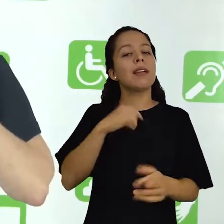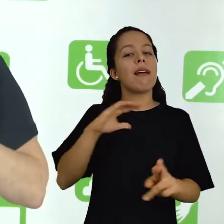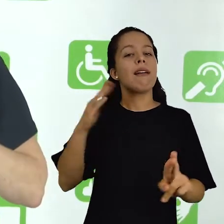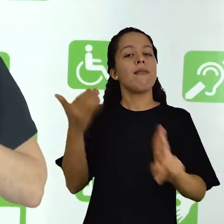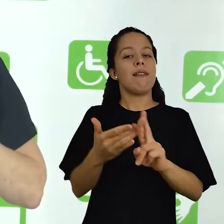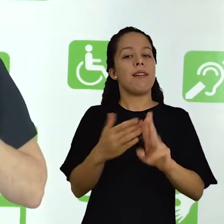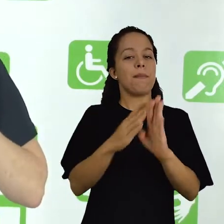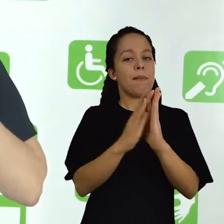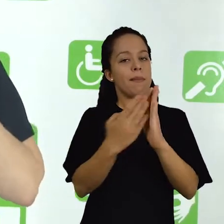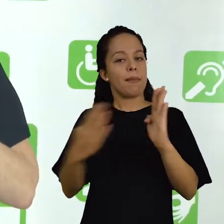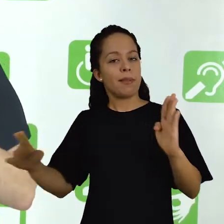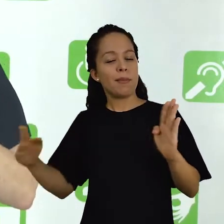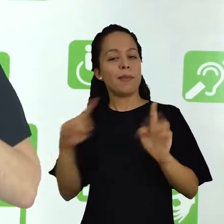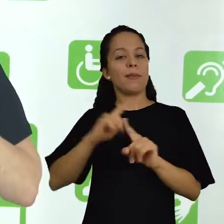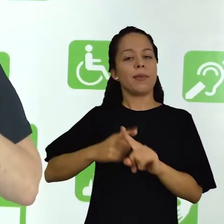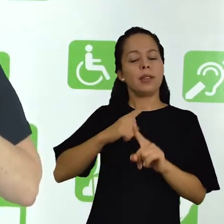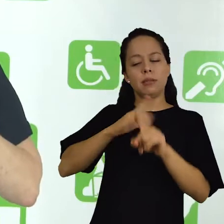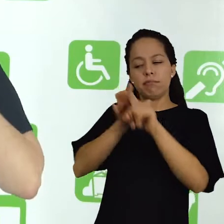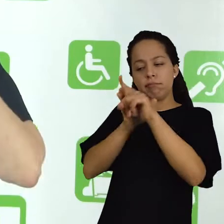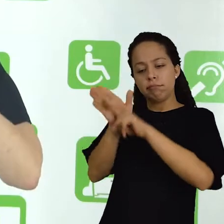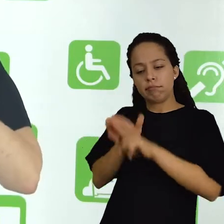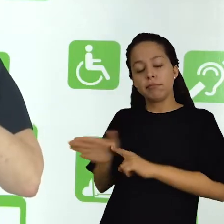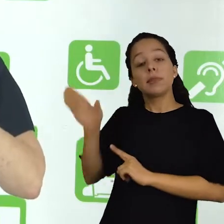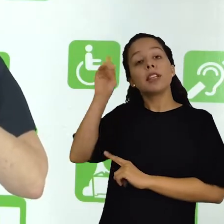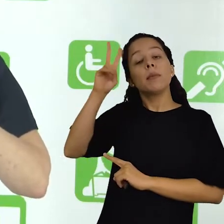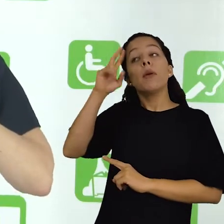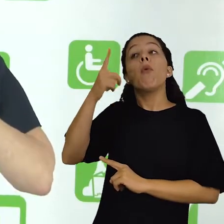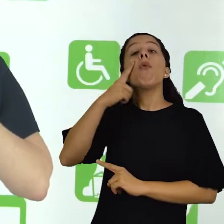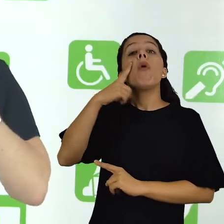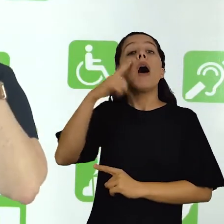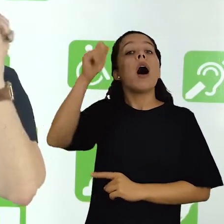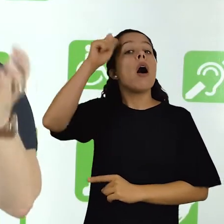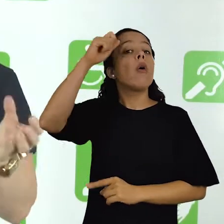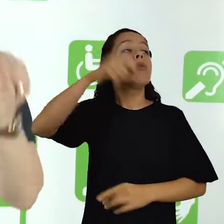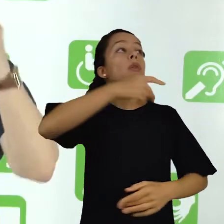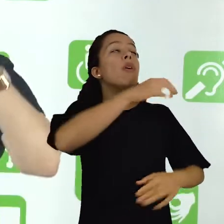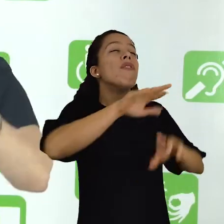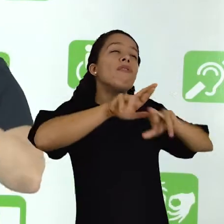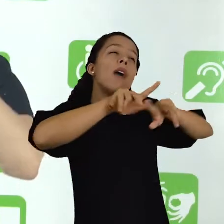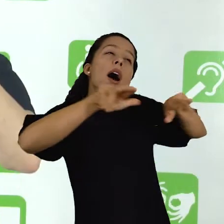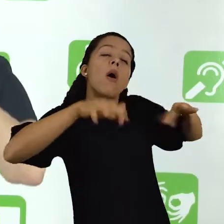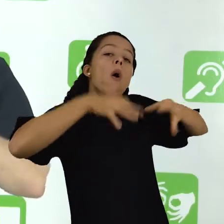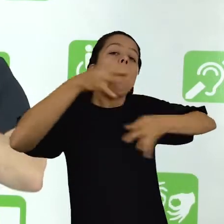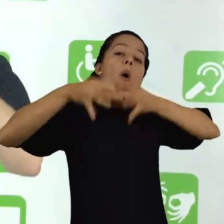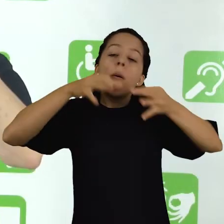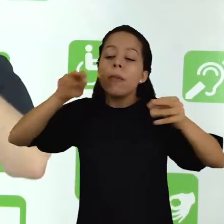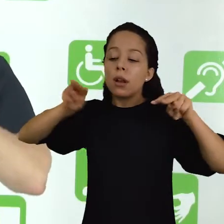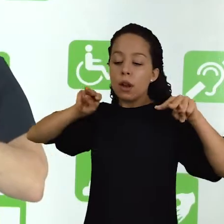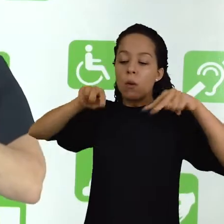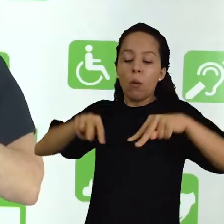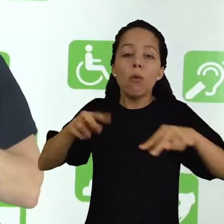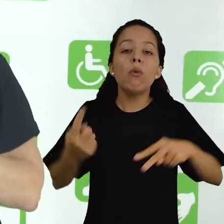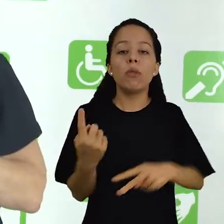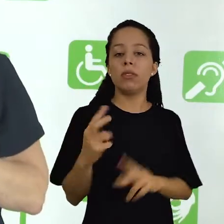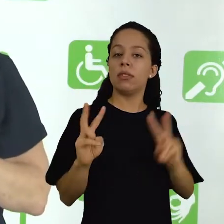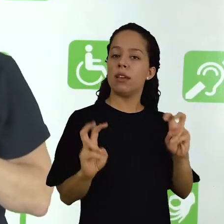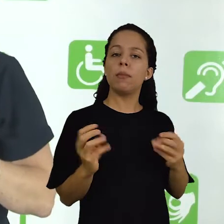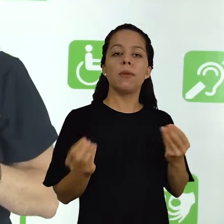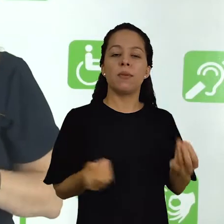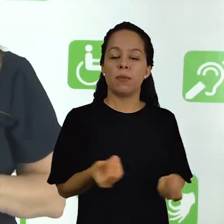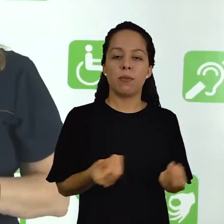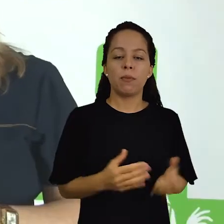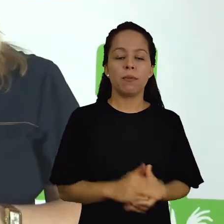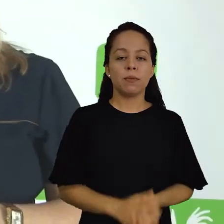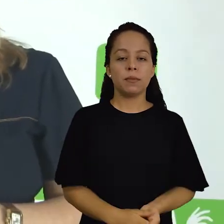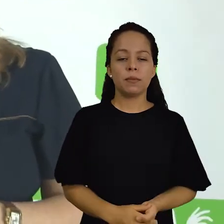fontes bibliográficas, porque se pesquisa sobre esse assunto em relação ao que pensam vários autores sobre este determinado tema.